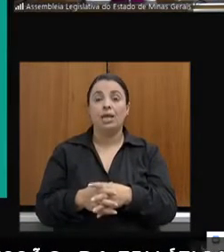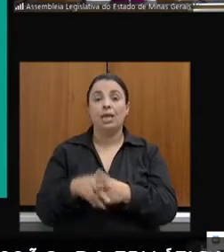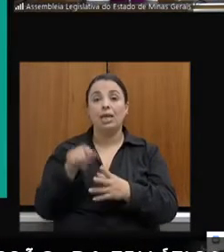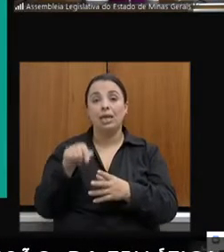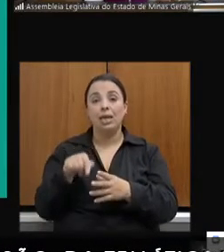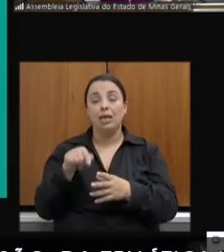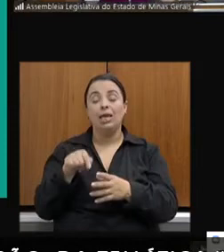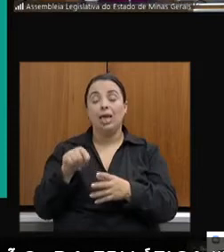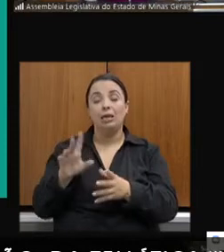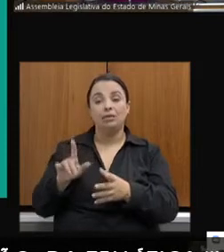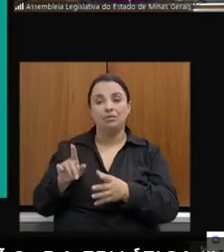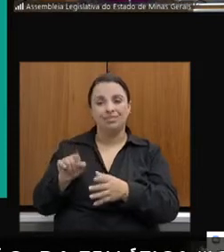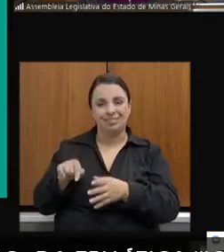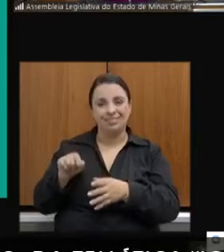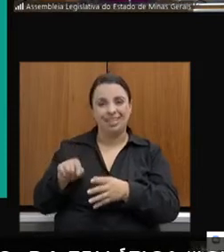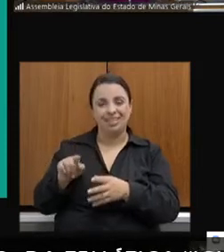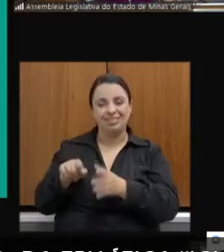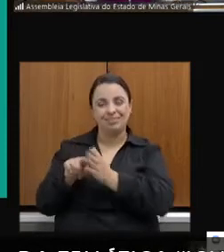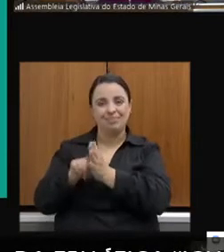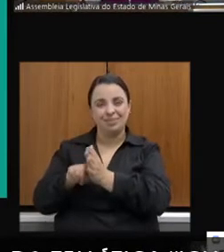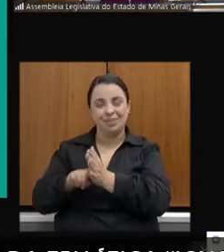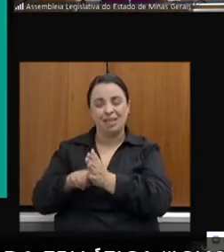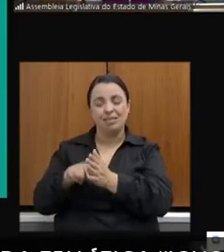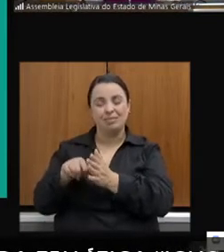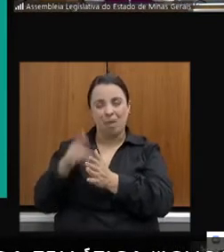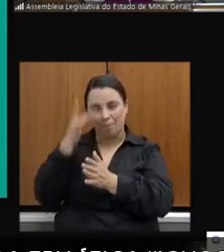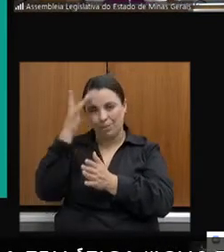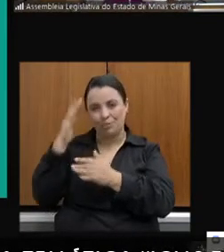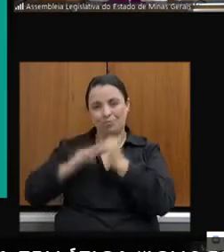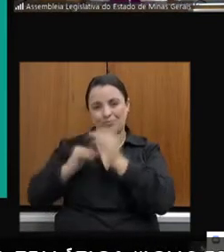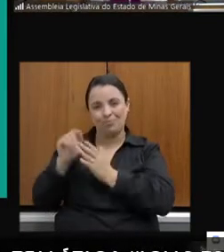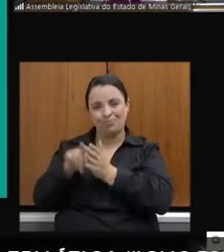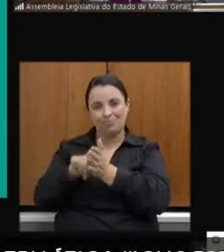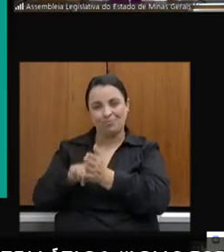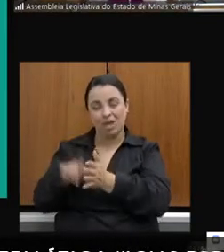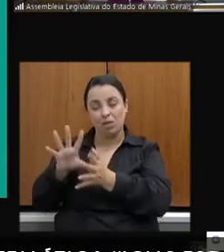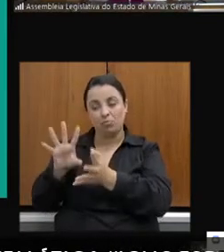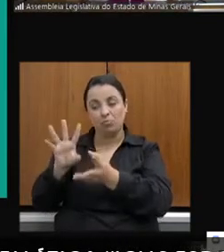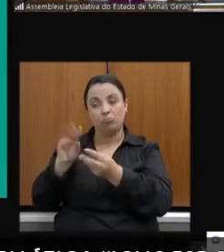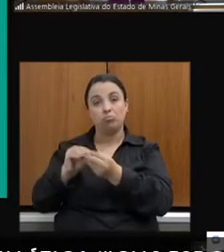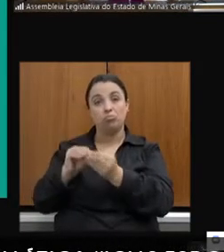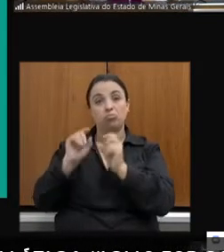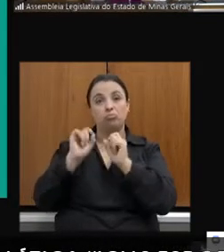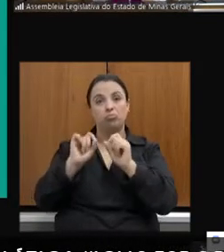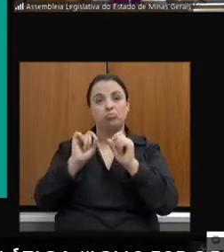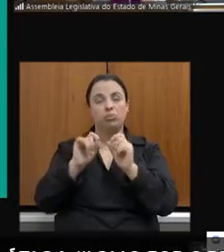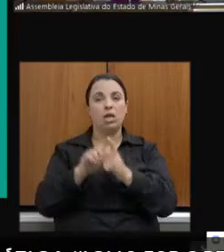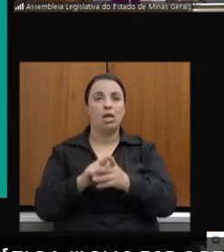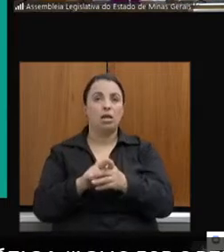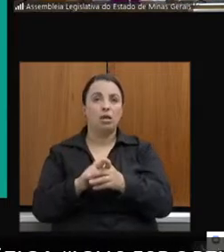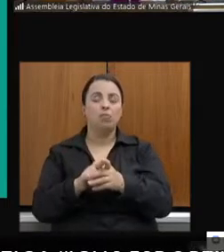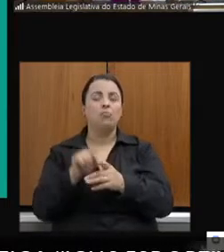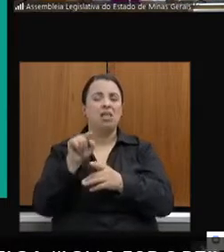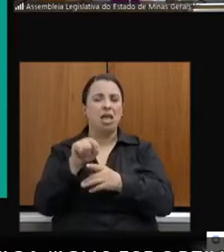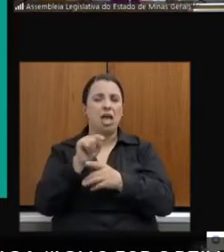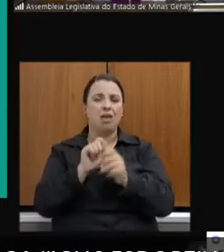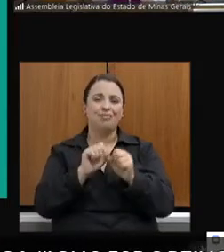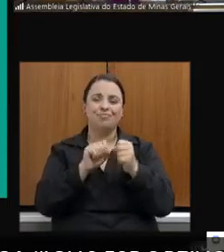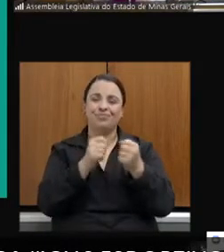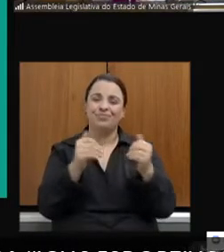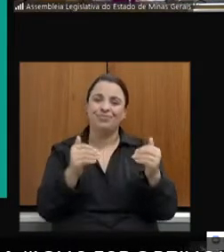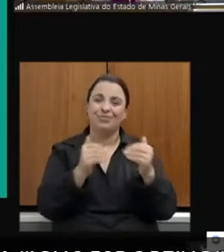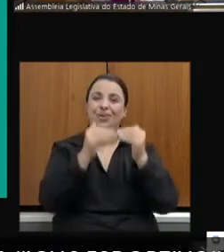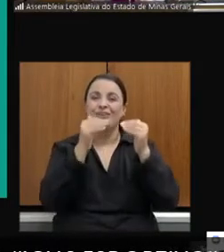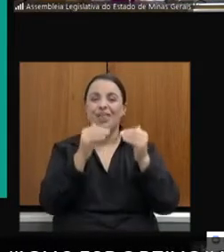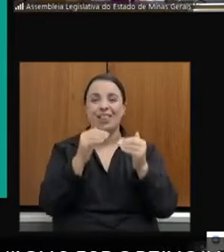desses especialistas do ENAP, que é, inclusive, ela veio para confirmar teorias que a gente já tinha identificado. O bolo é muito